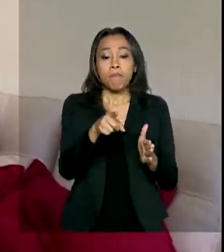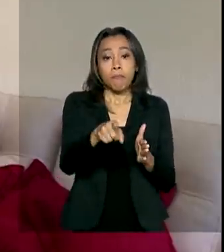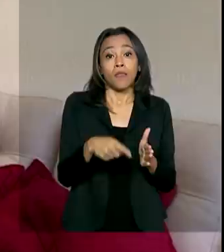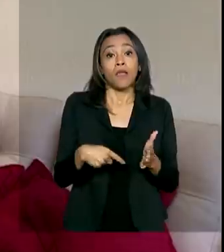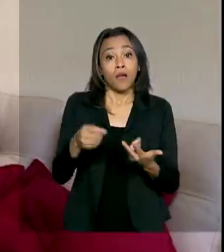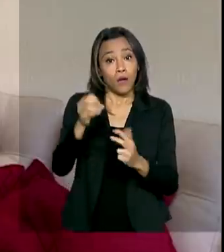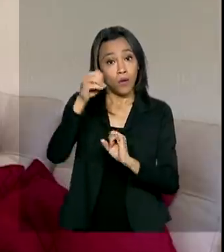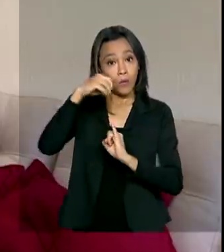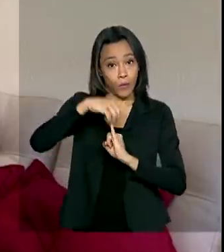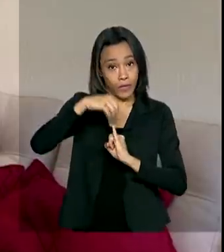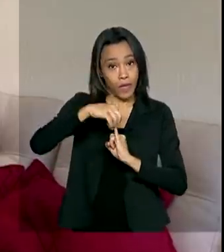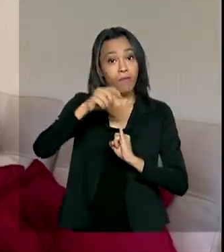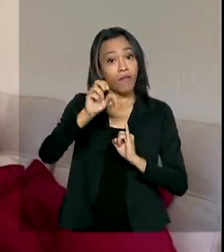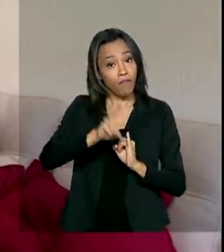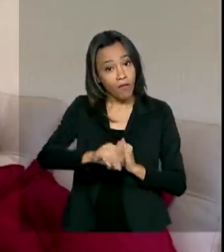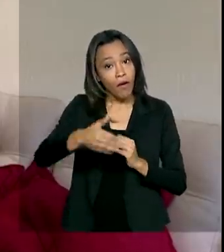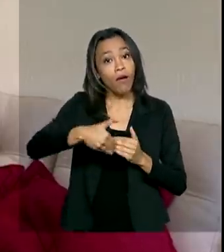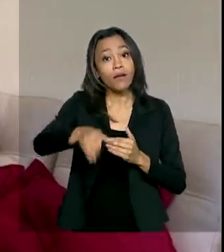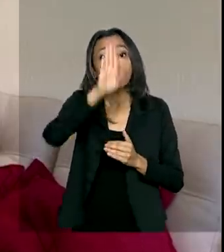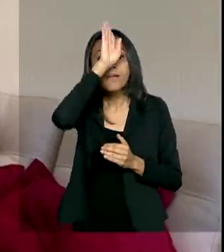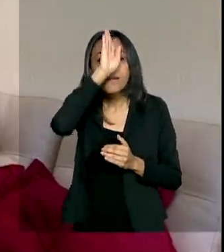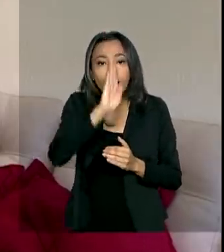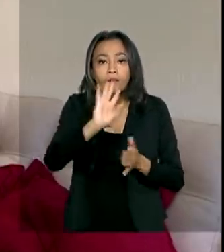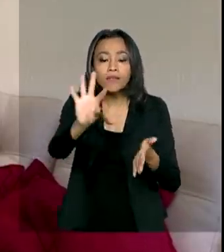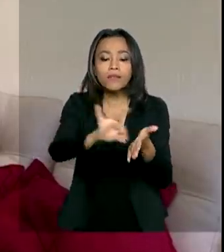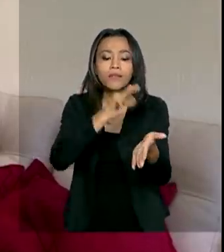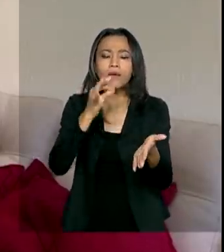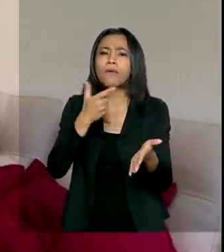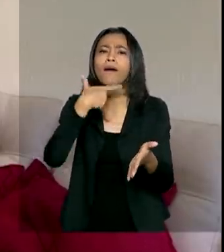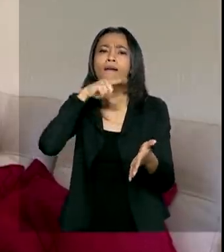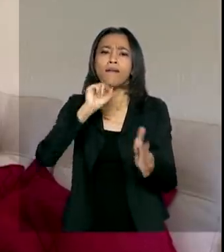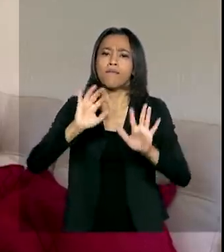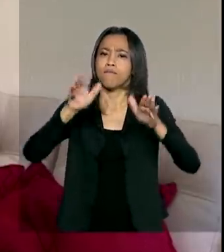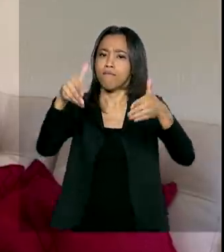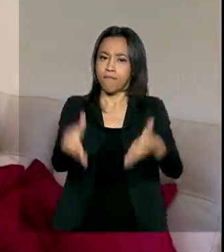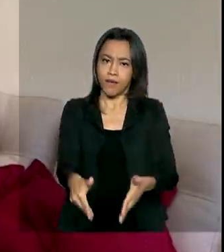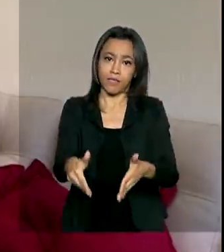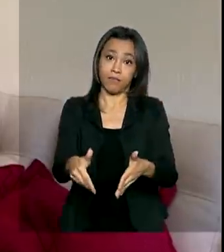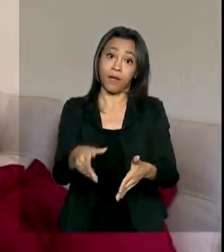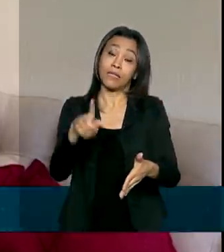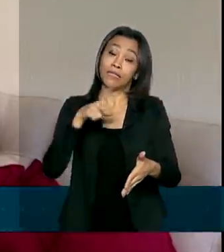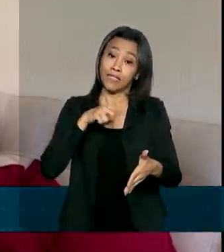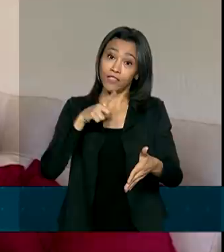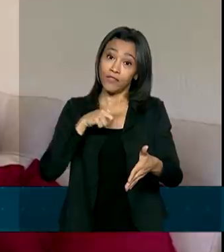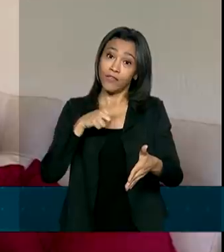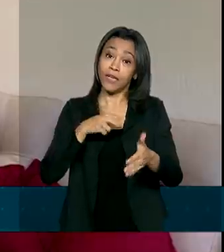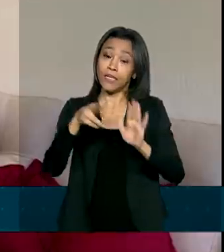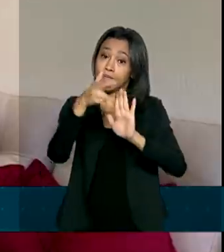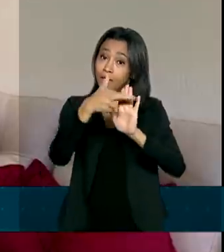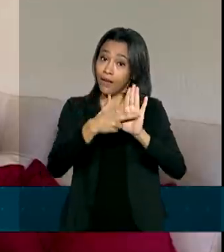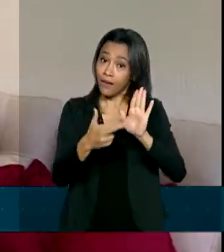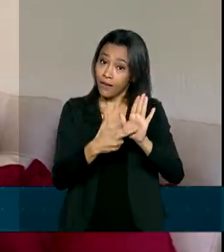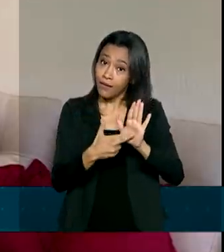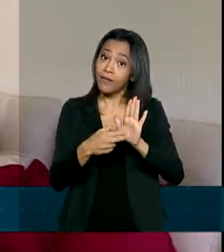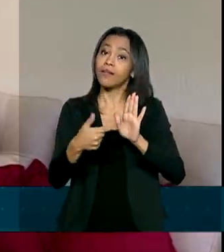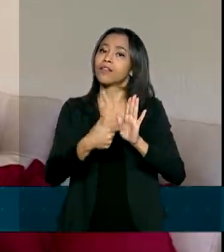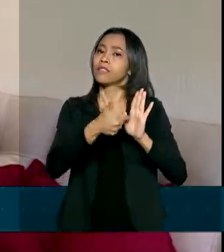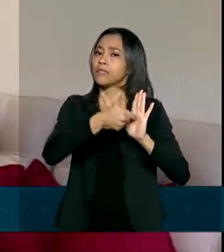garantir gratuidade na taxa de inscrição a todos os participantes que se enquadrarem nos perfis